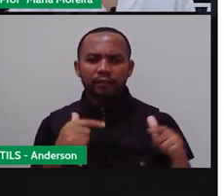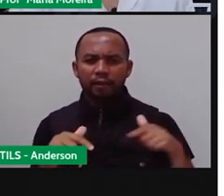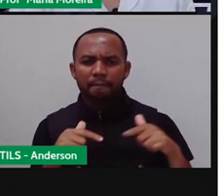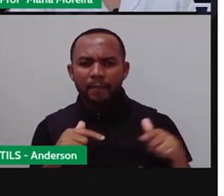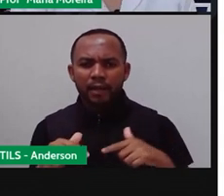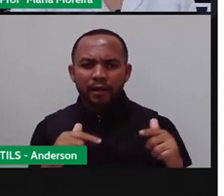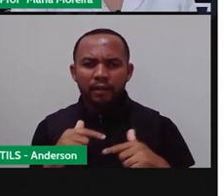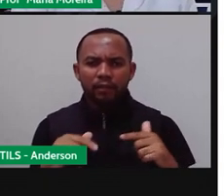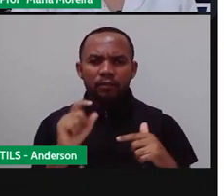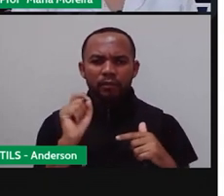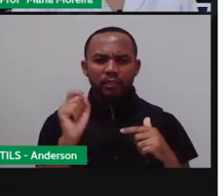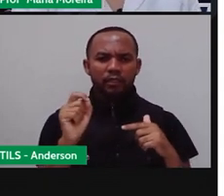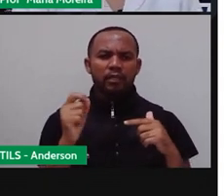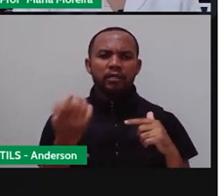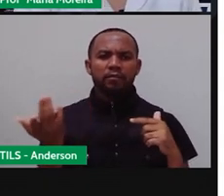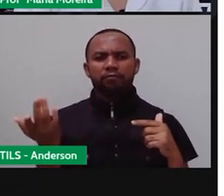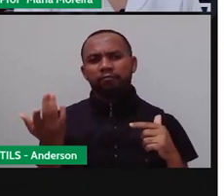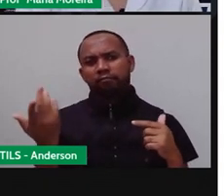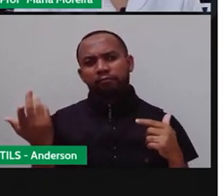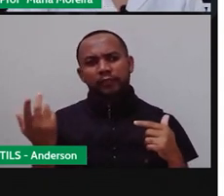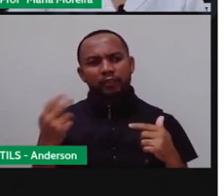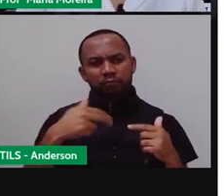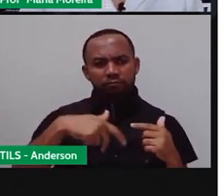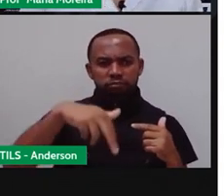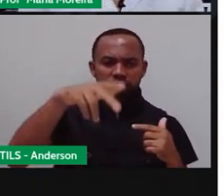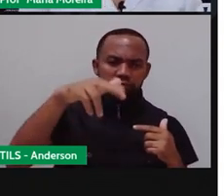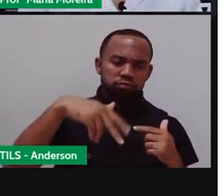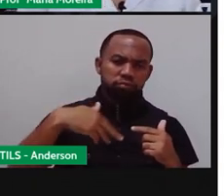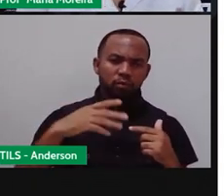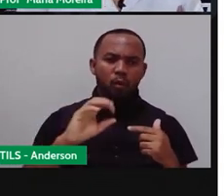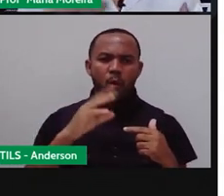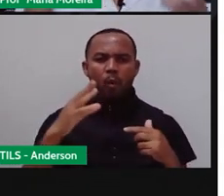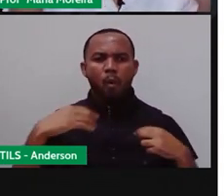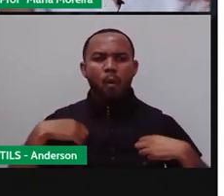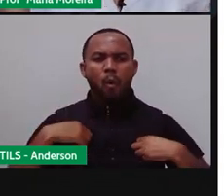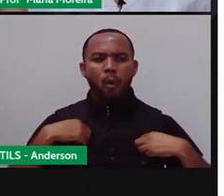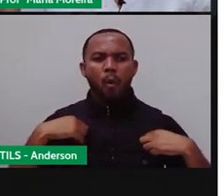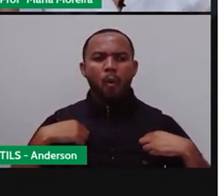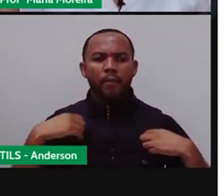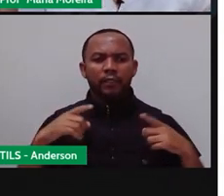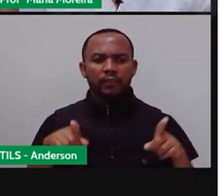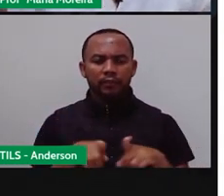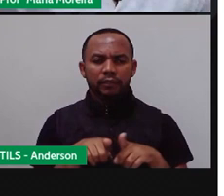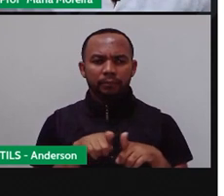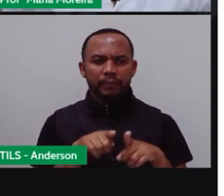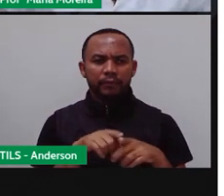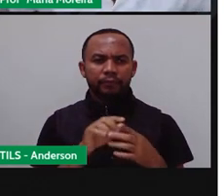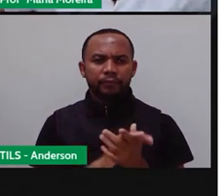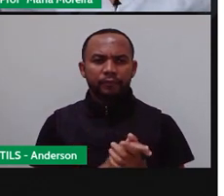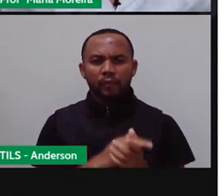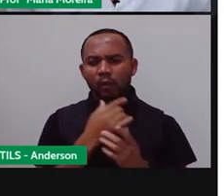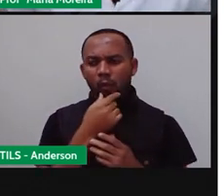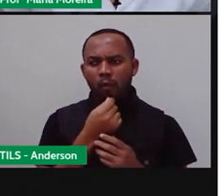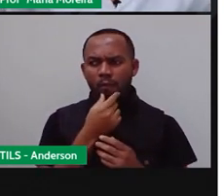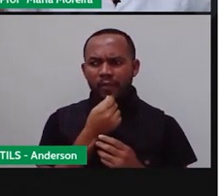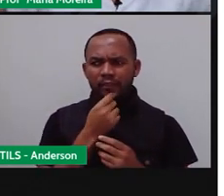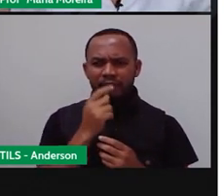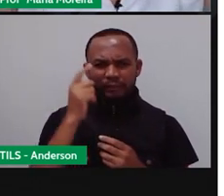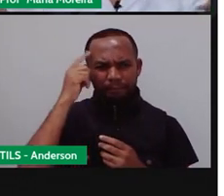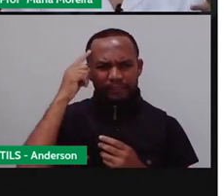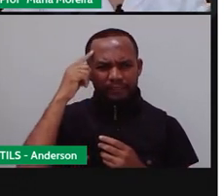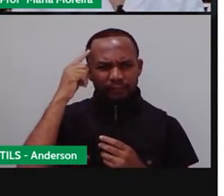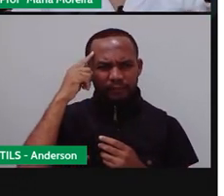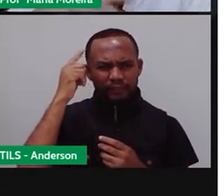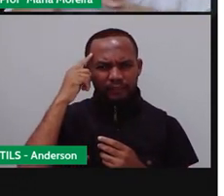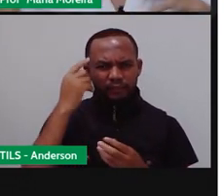no fornecimento de transporte e vestimenta. Então, o homem, ele é, por ser um ser pensante, por estar sempre pensando, pensando,